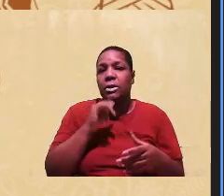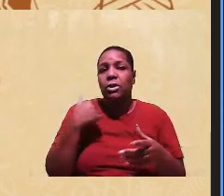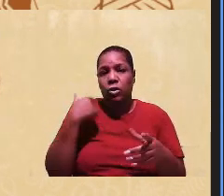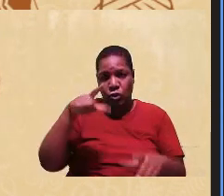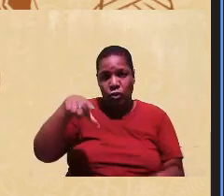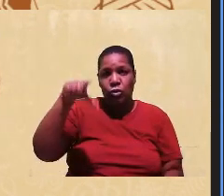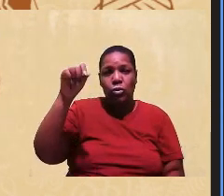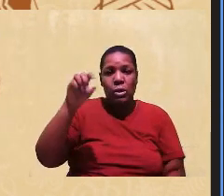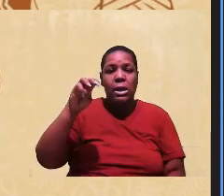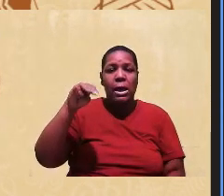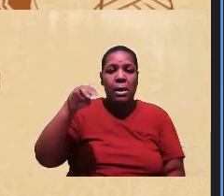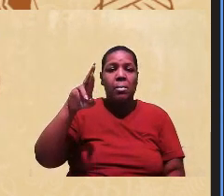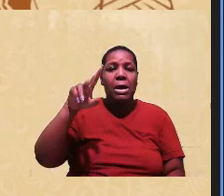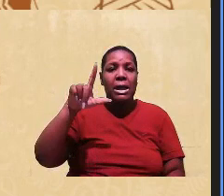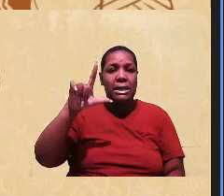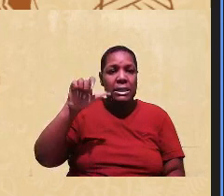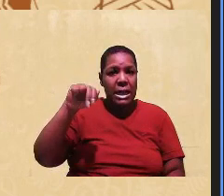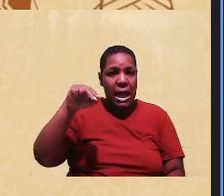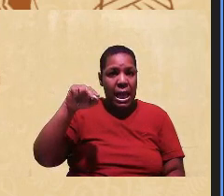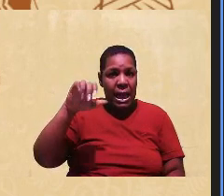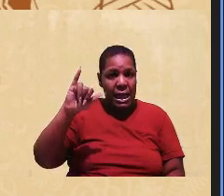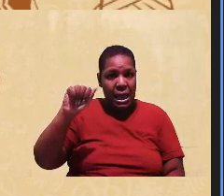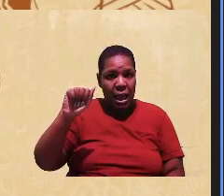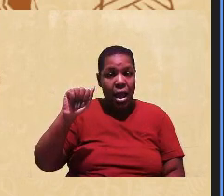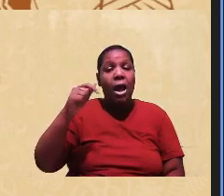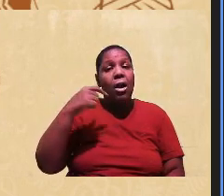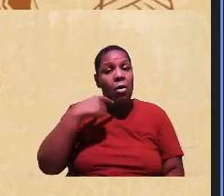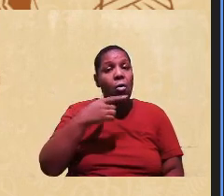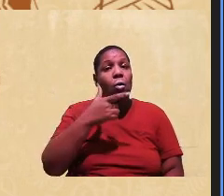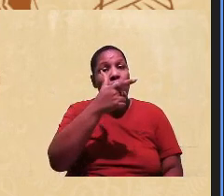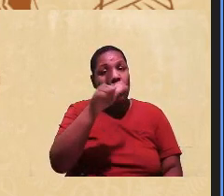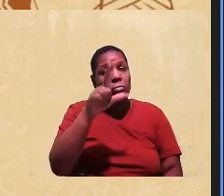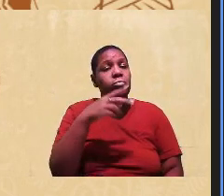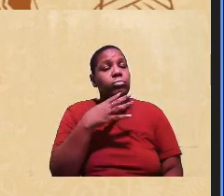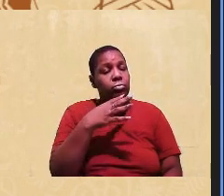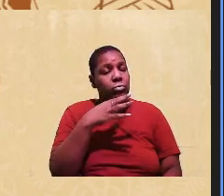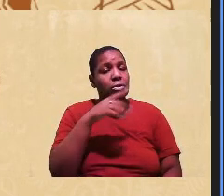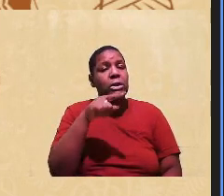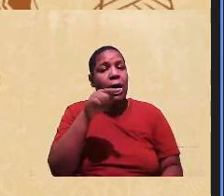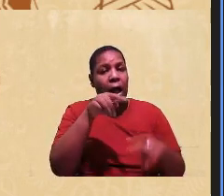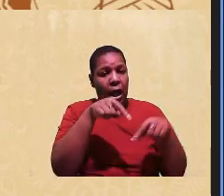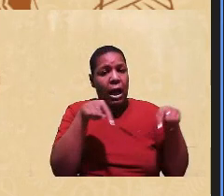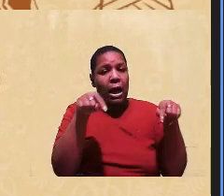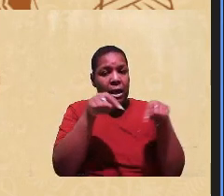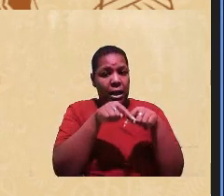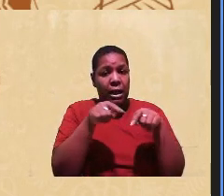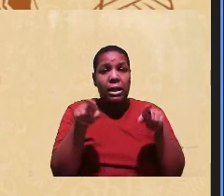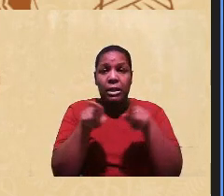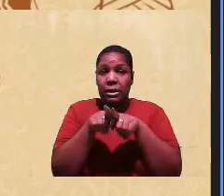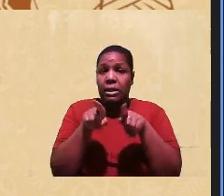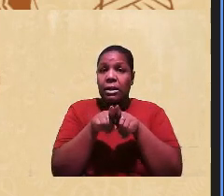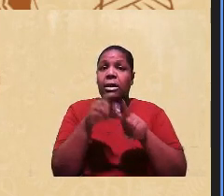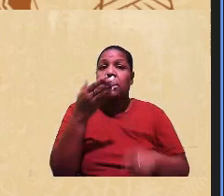Marcilena, justamente porque é alguém que tem muito conhecimento na área. E, além de Marcilena,